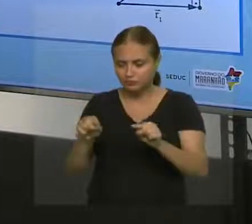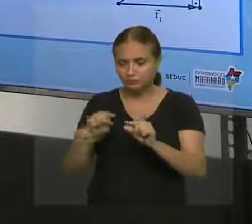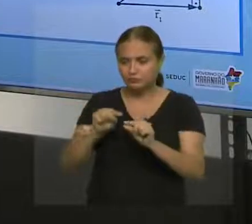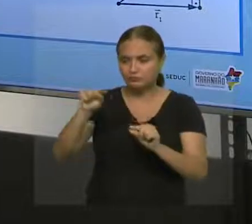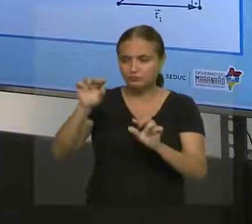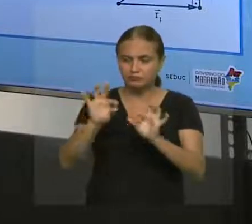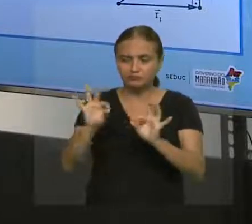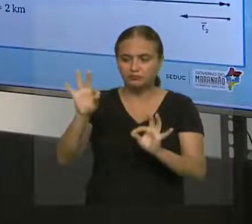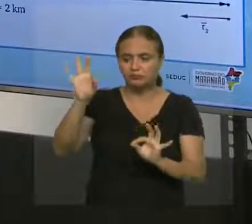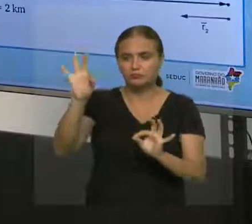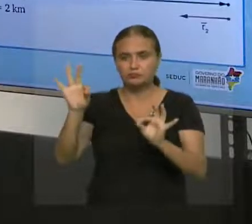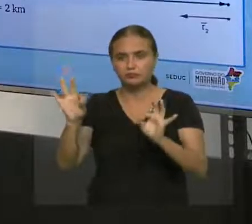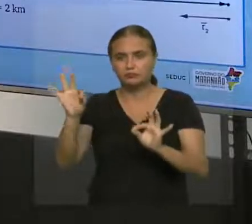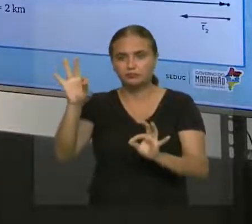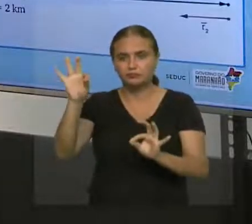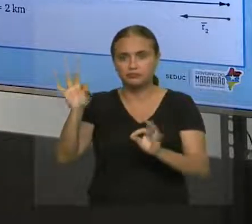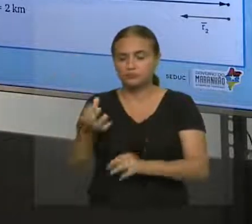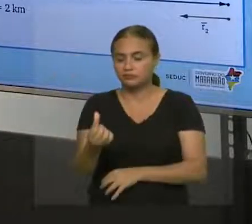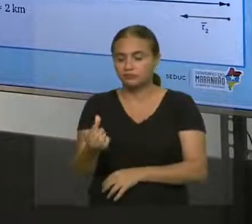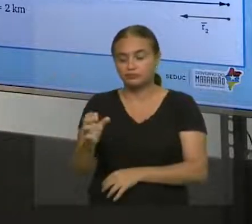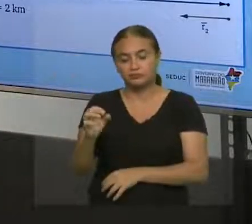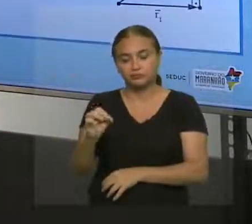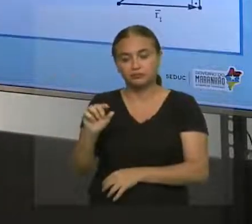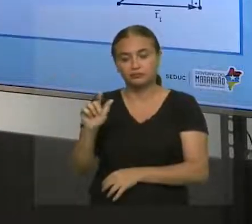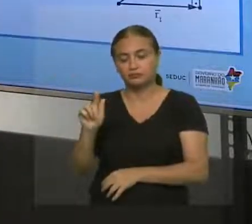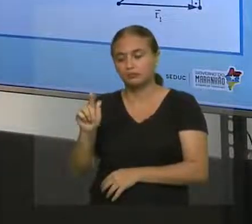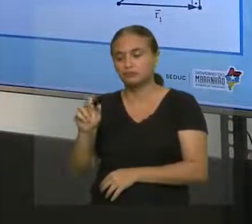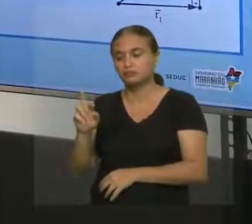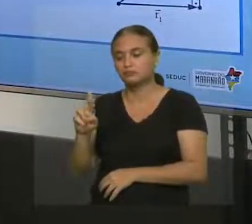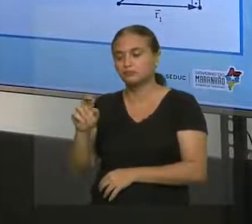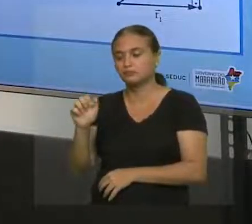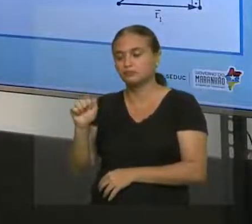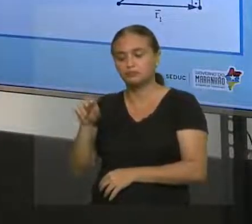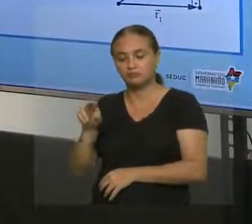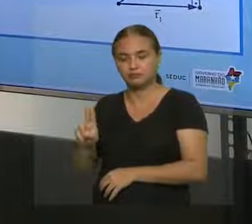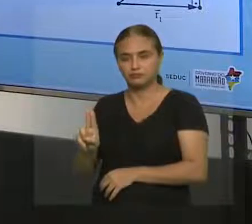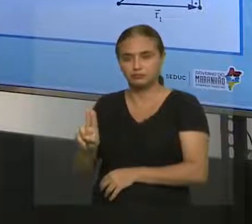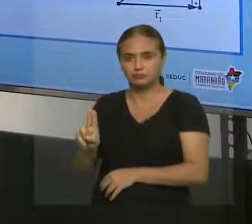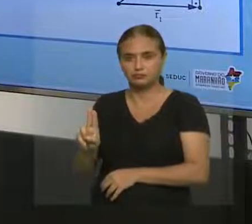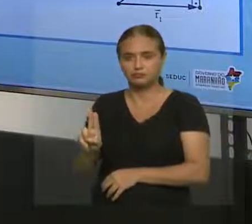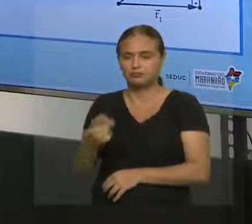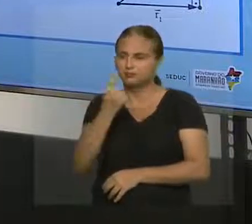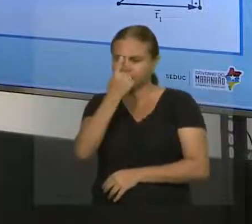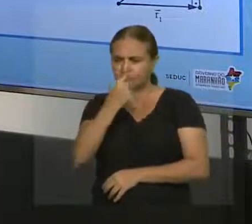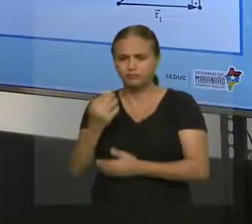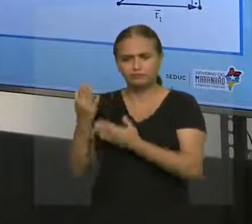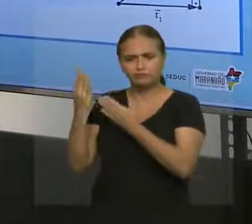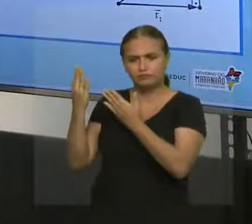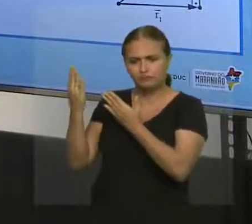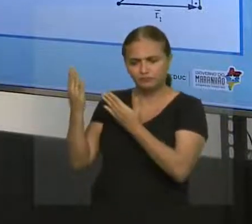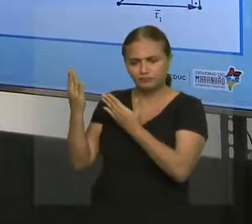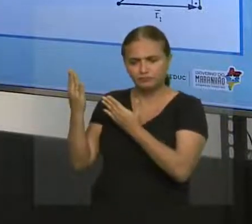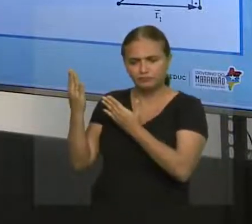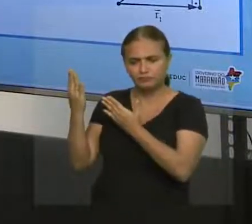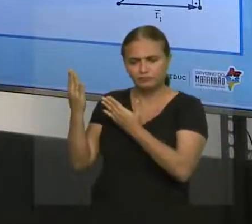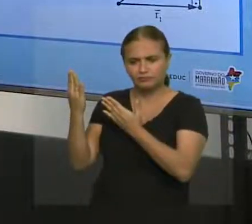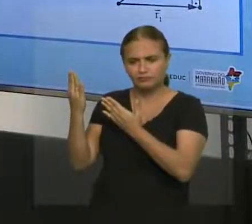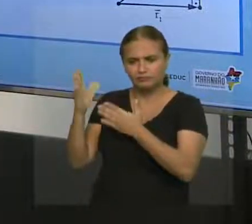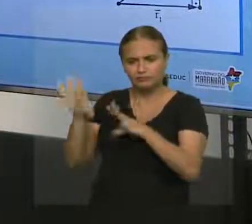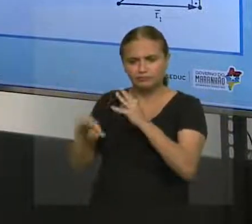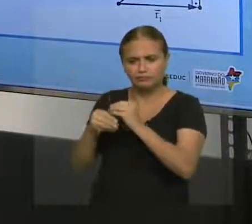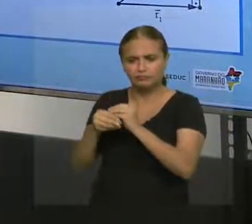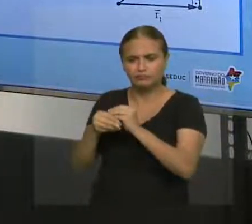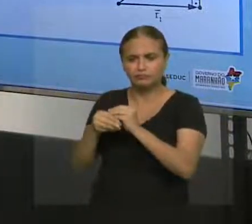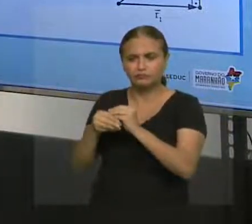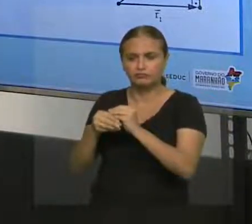ângulo de 60 graus, que é o ângulo que ele está colocando aqui, ó. Então, aqui na figura, você só tem a questão dele ser suplementar, que o que eu tinha falado para